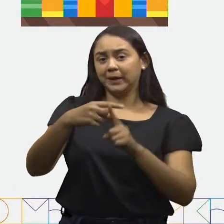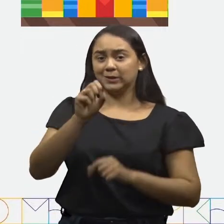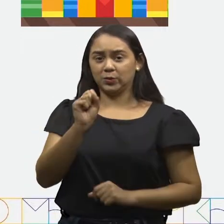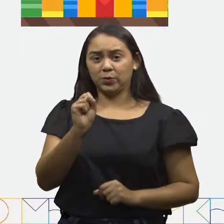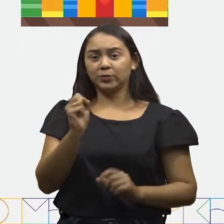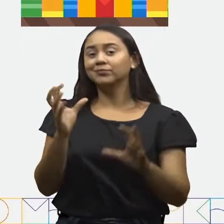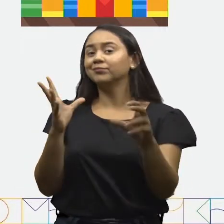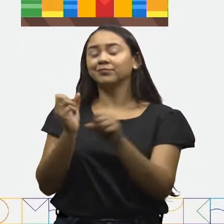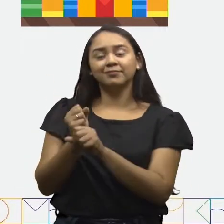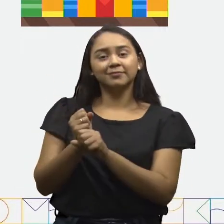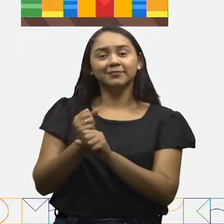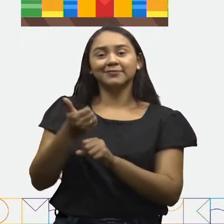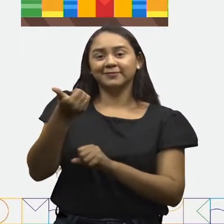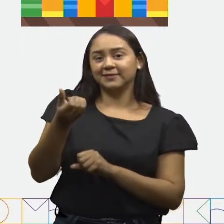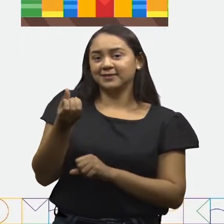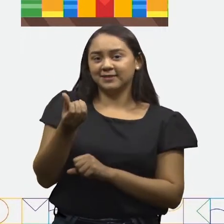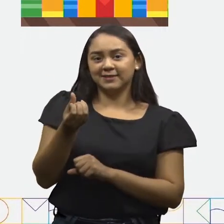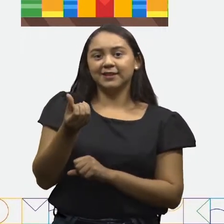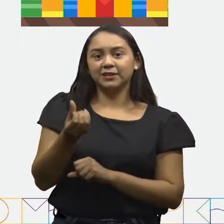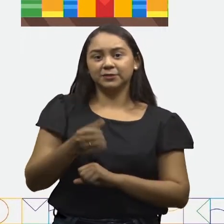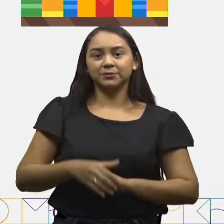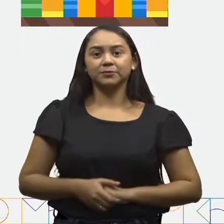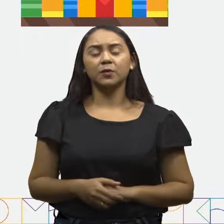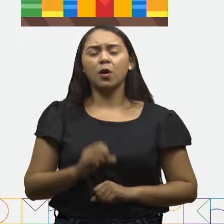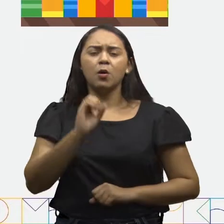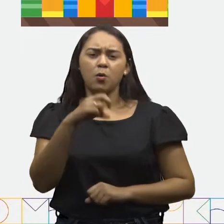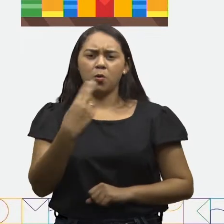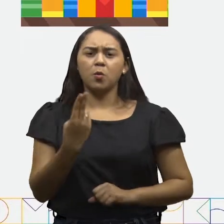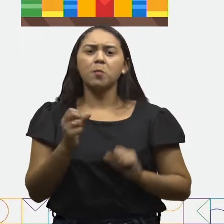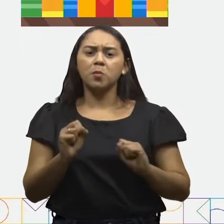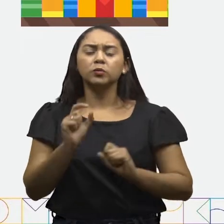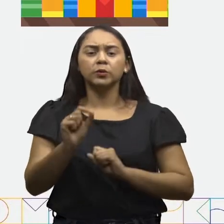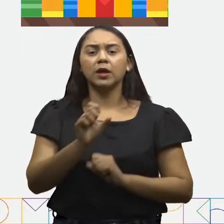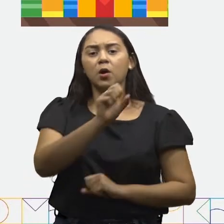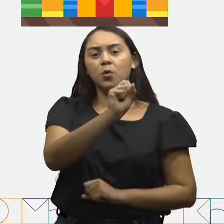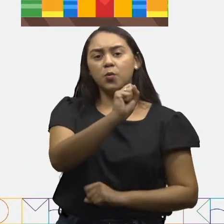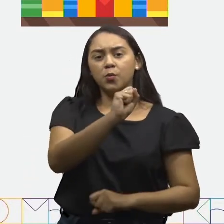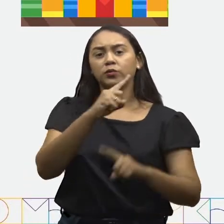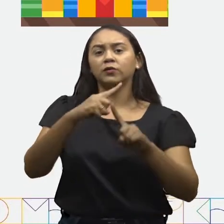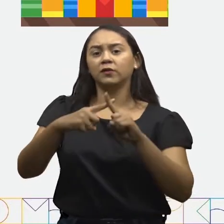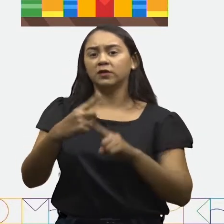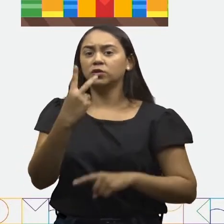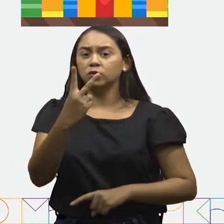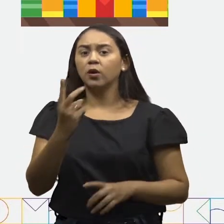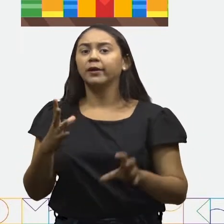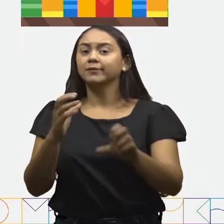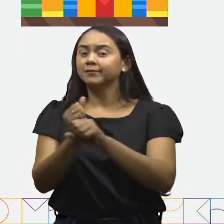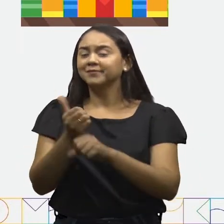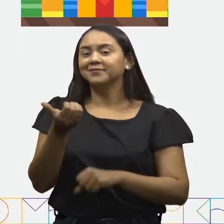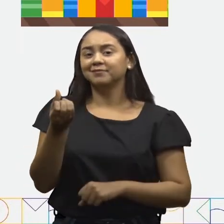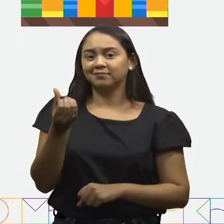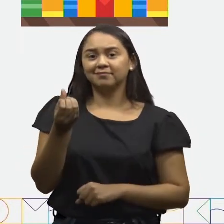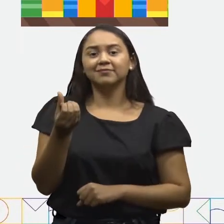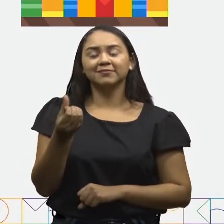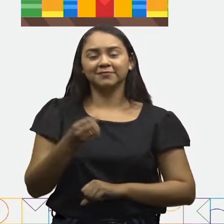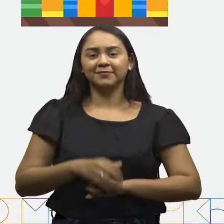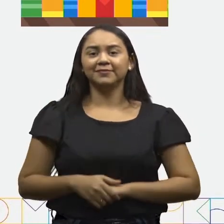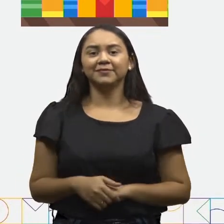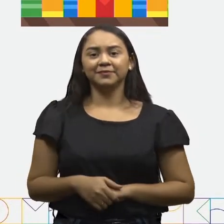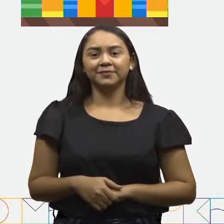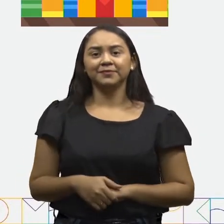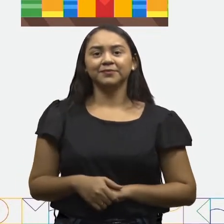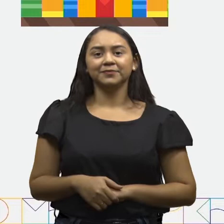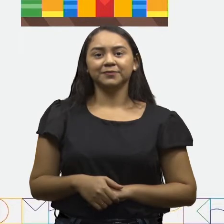mais 8 é igual a 16. Ou 8 vezes 2 é igual a